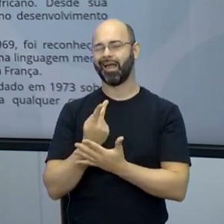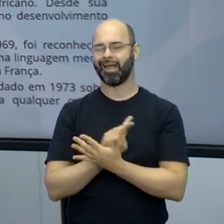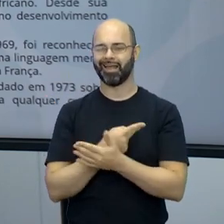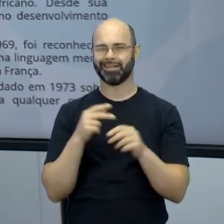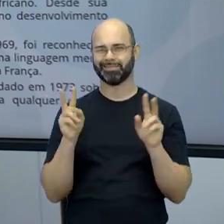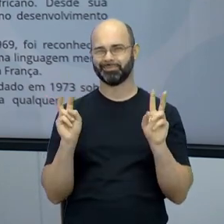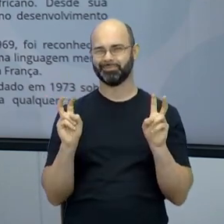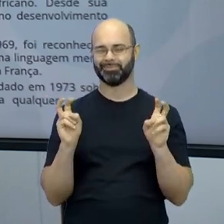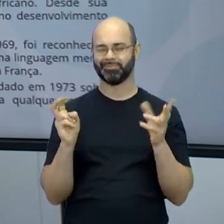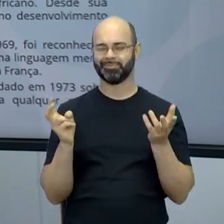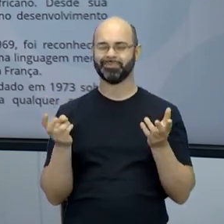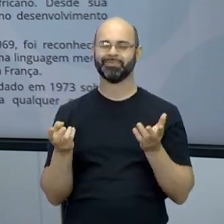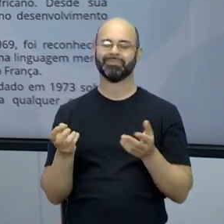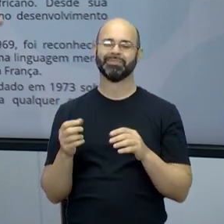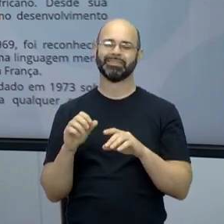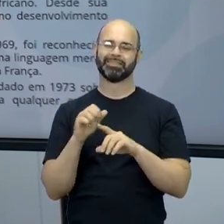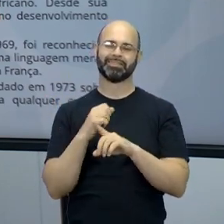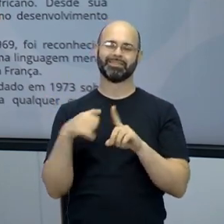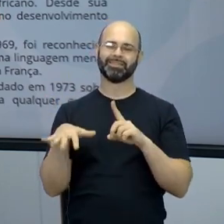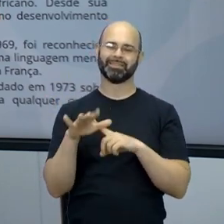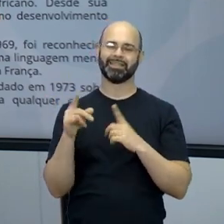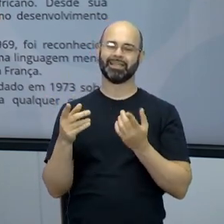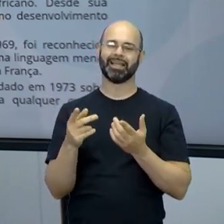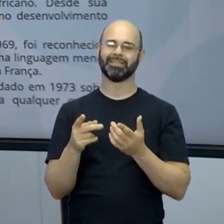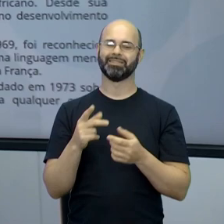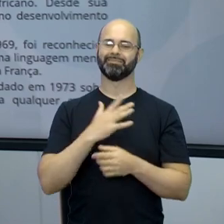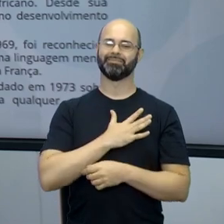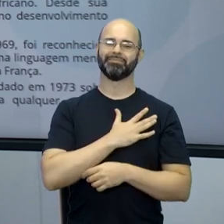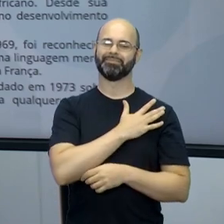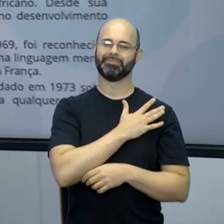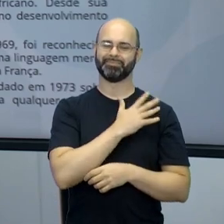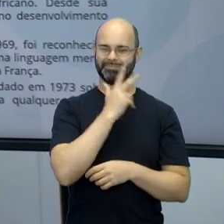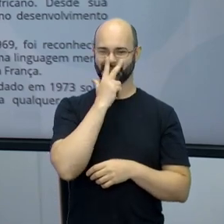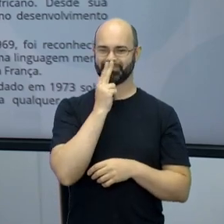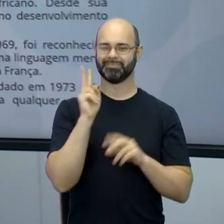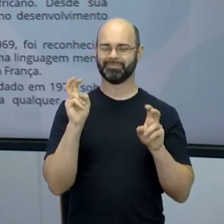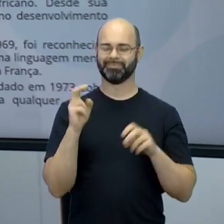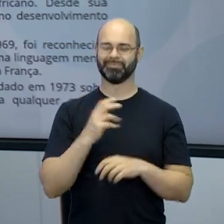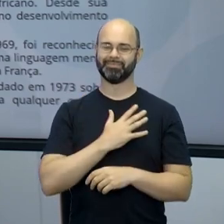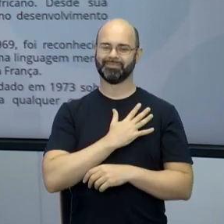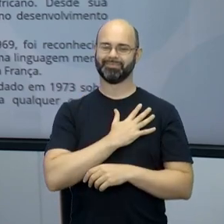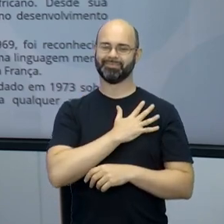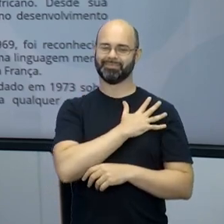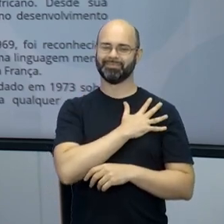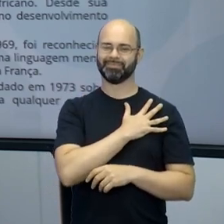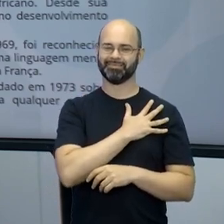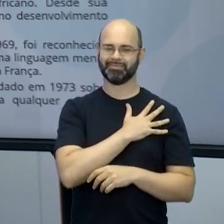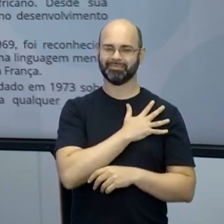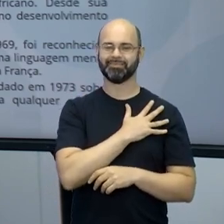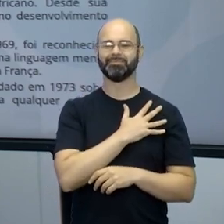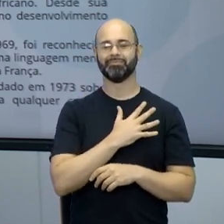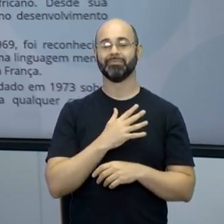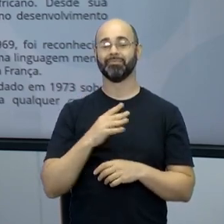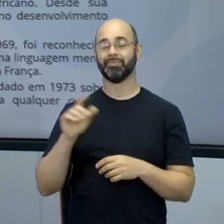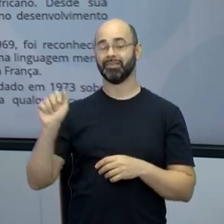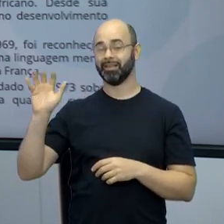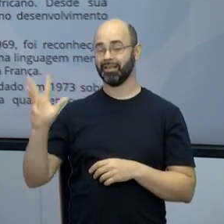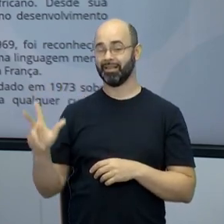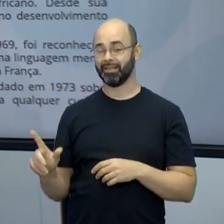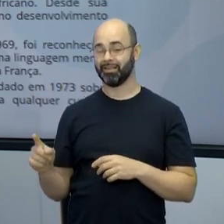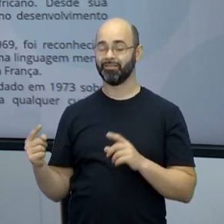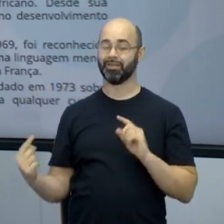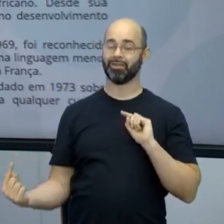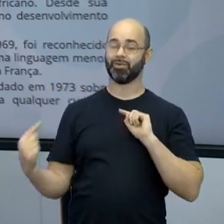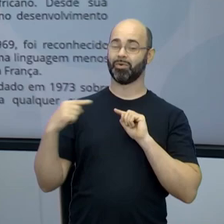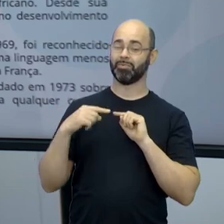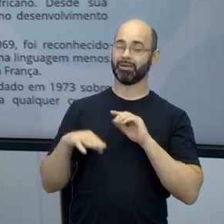discrimina, é claro, porque a cor errada é a certa. Então, é muito mais próximo da realidade um filme africano, por exemplo,